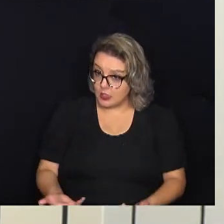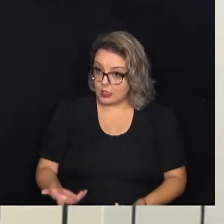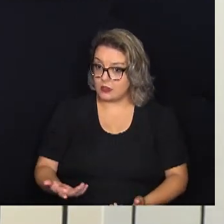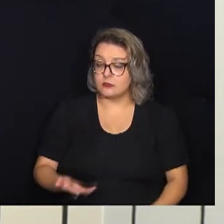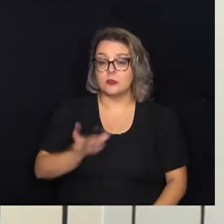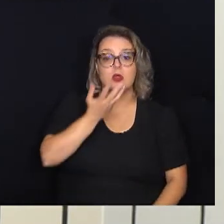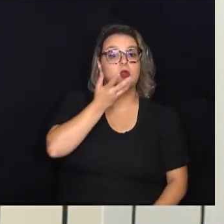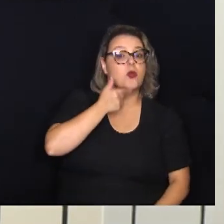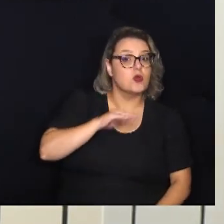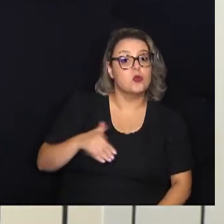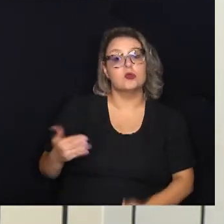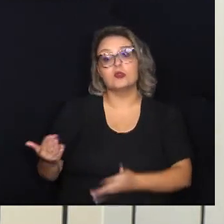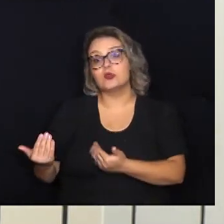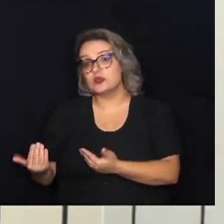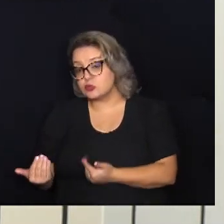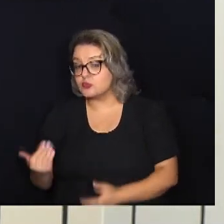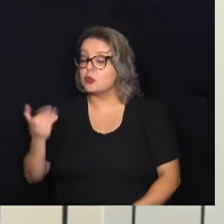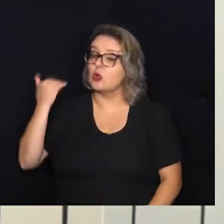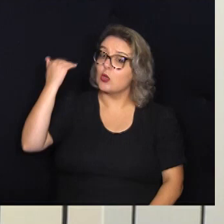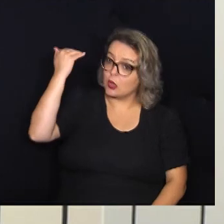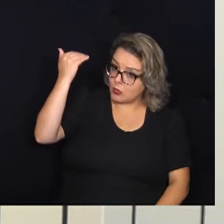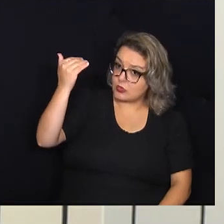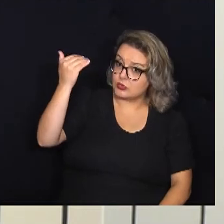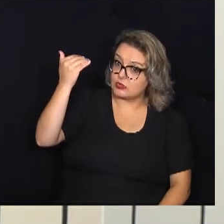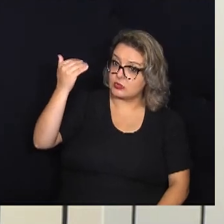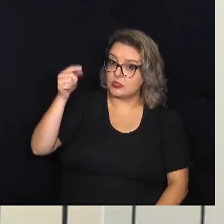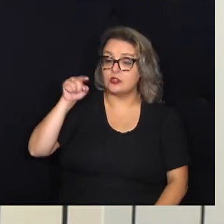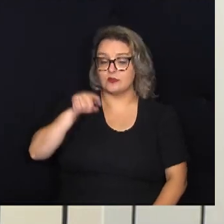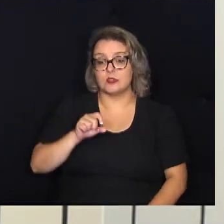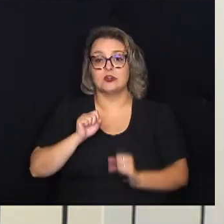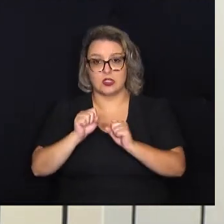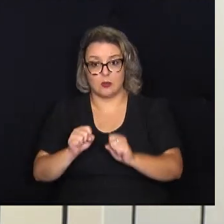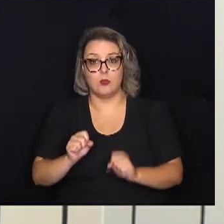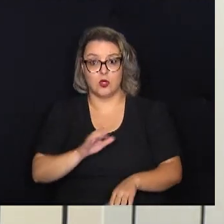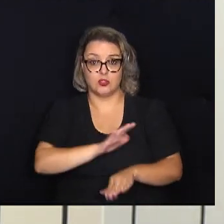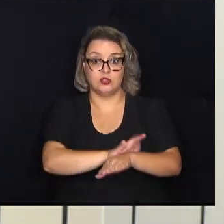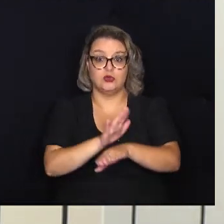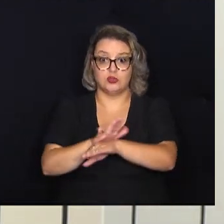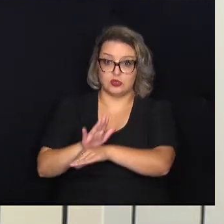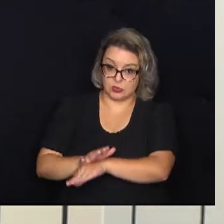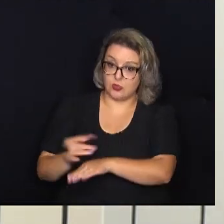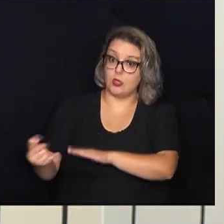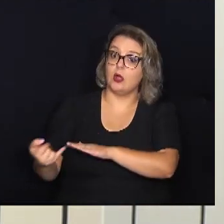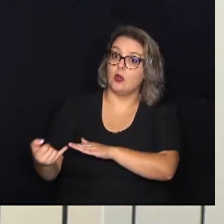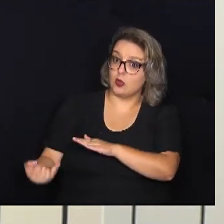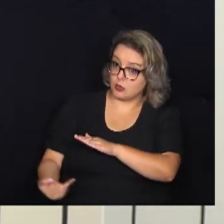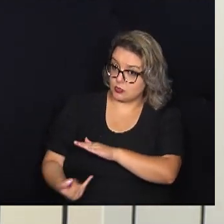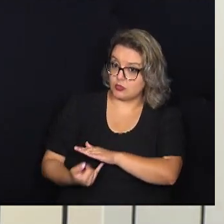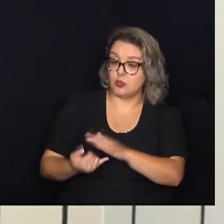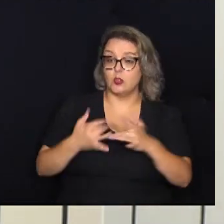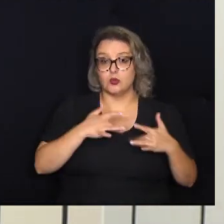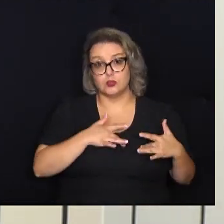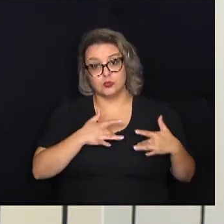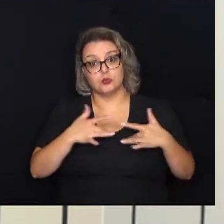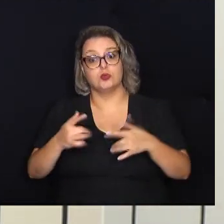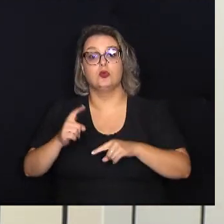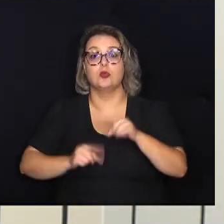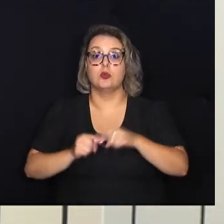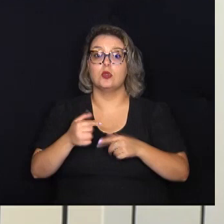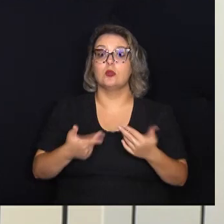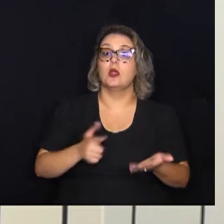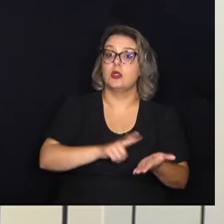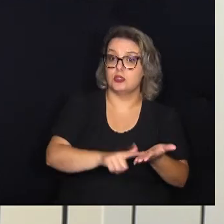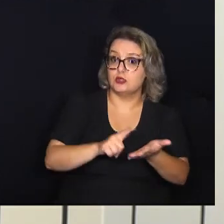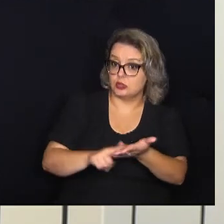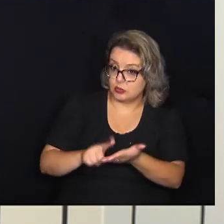crianças, jovens, adultos. E você pode colaborar com a instituição doando produtos de limpeza.